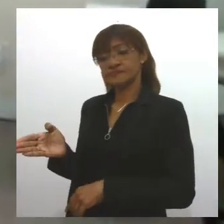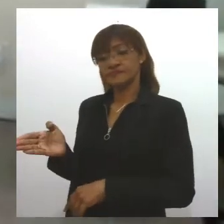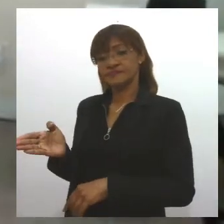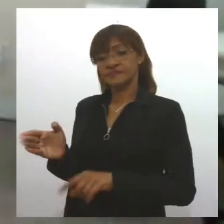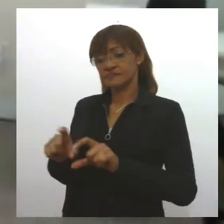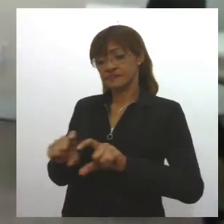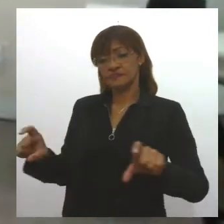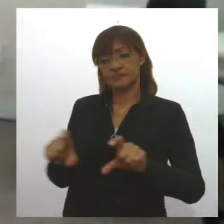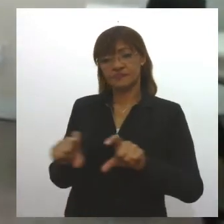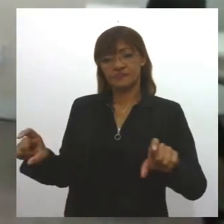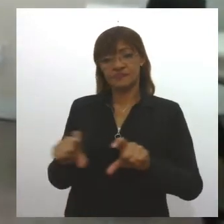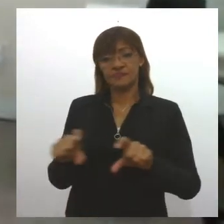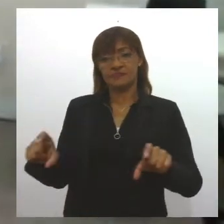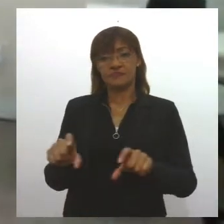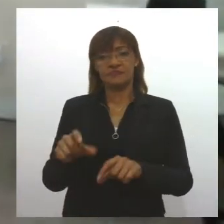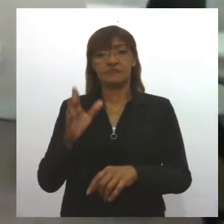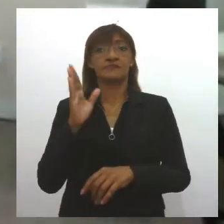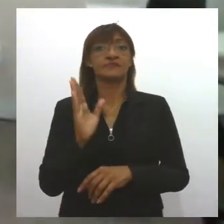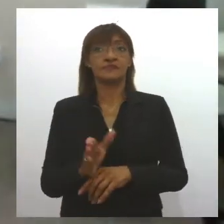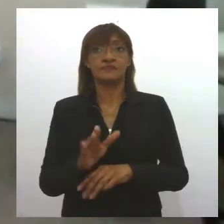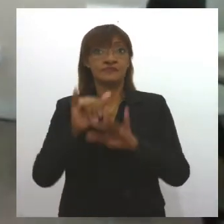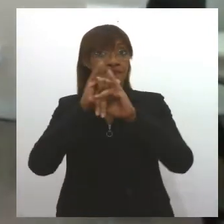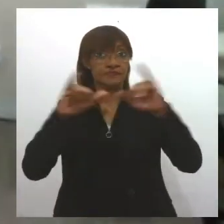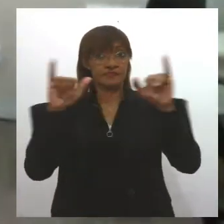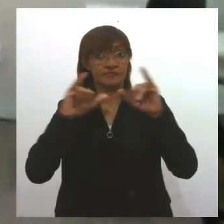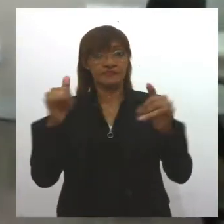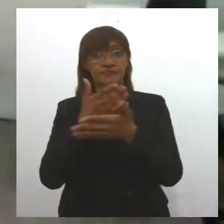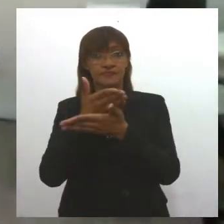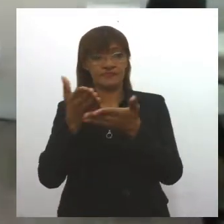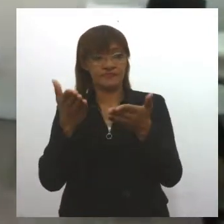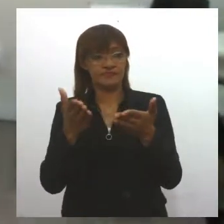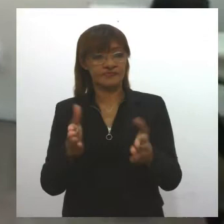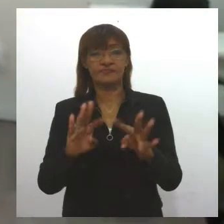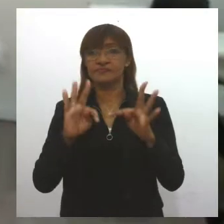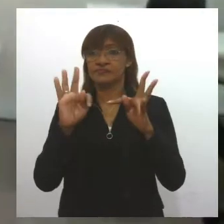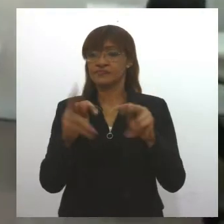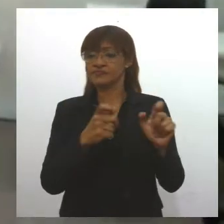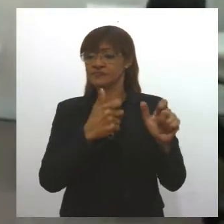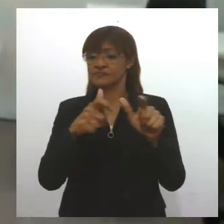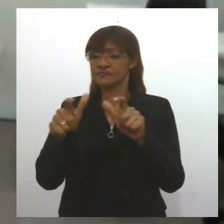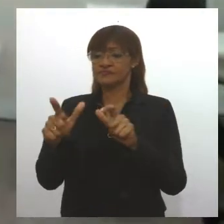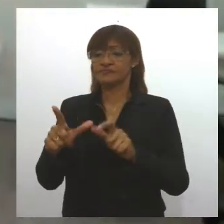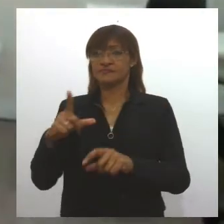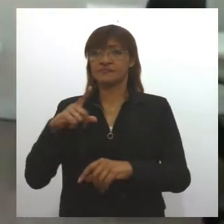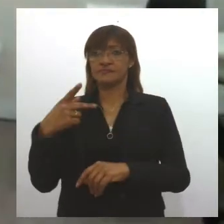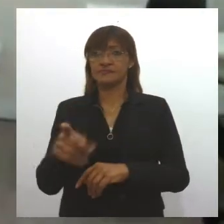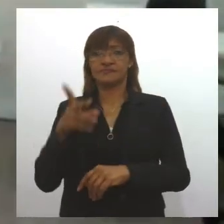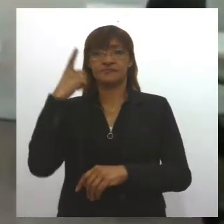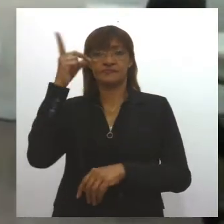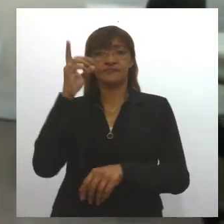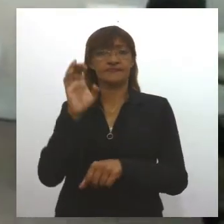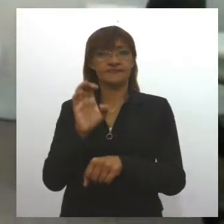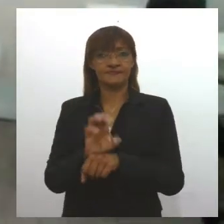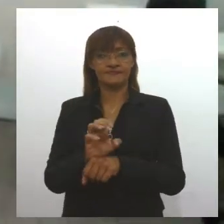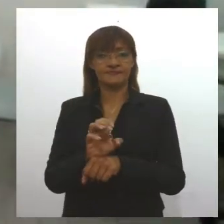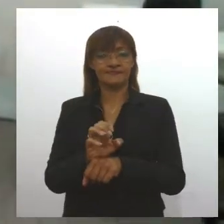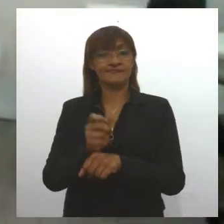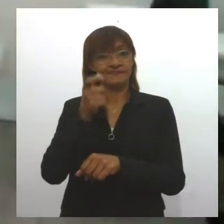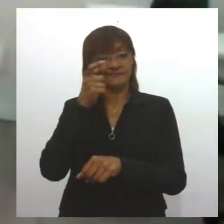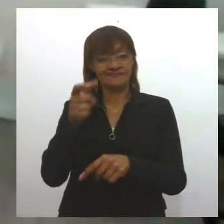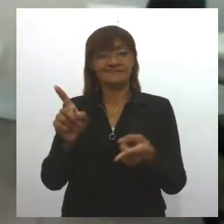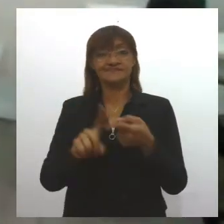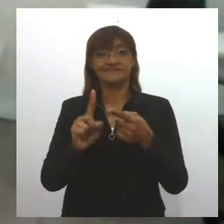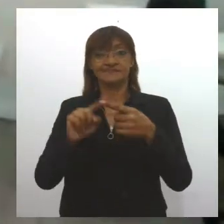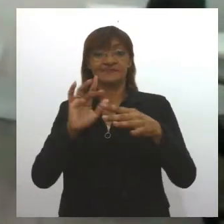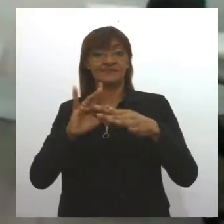.leg.br. Para mais informações sobre as atividades desenvolvidas pelos deputados estaduais, confiram também as redes